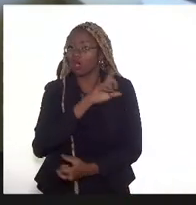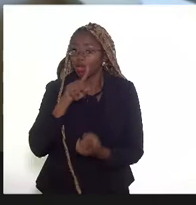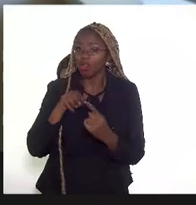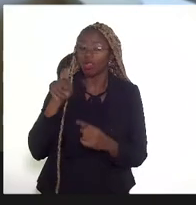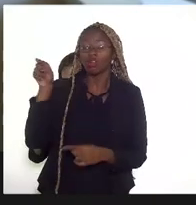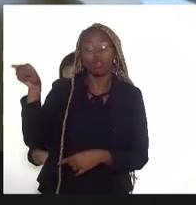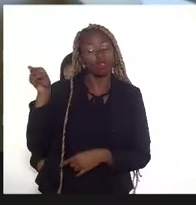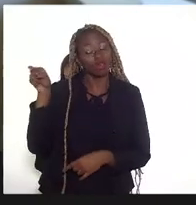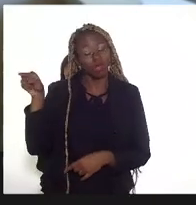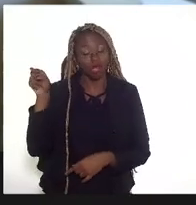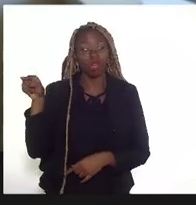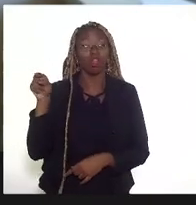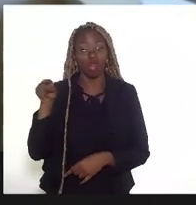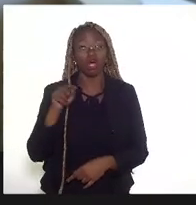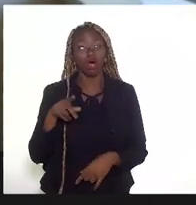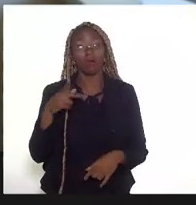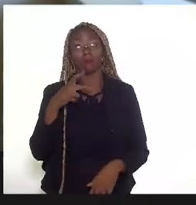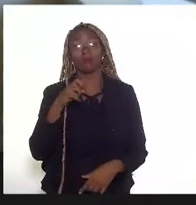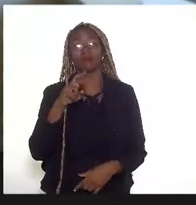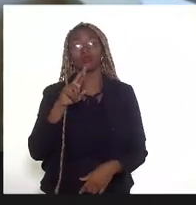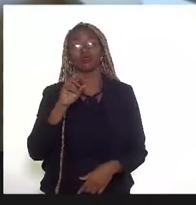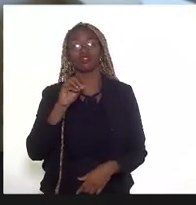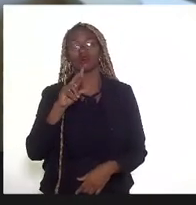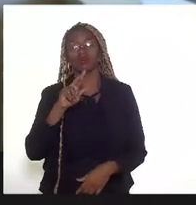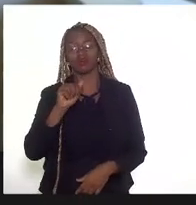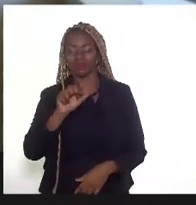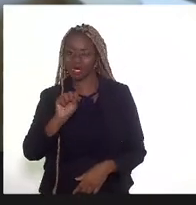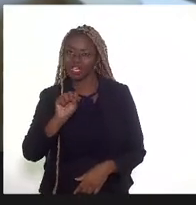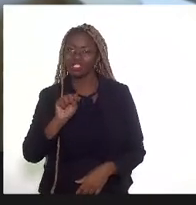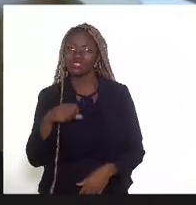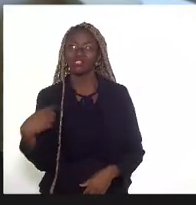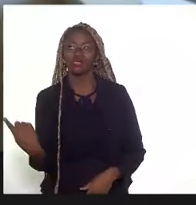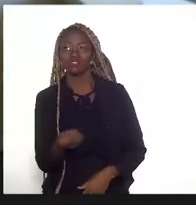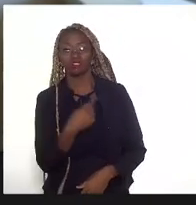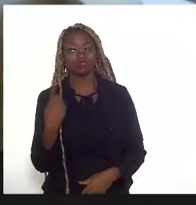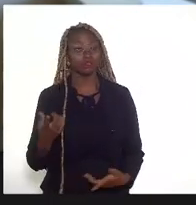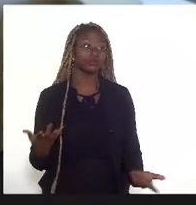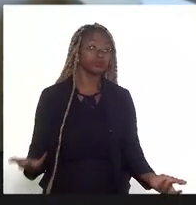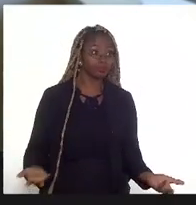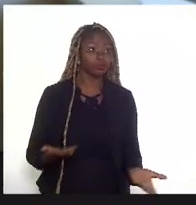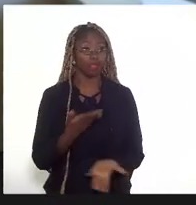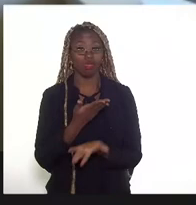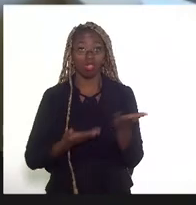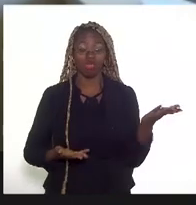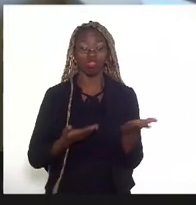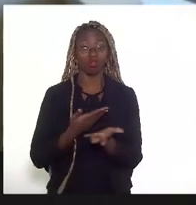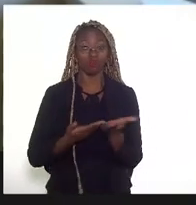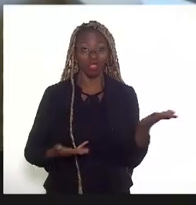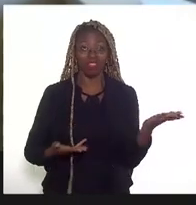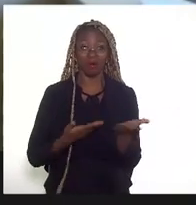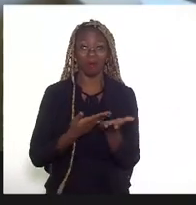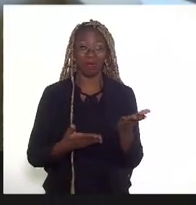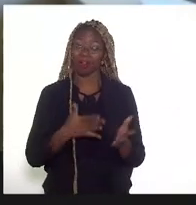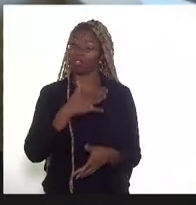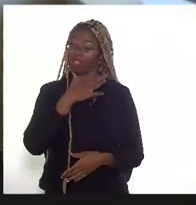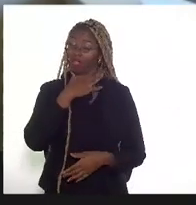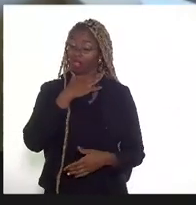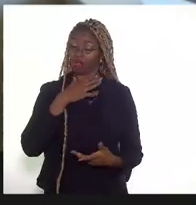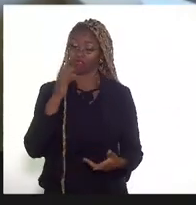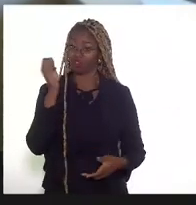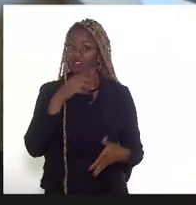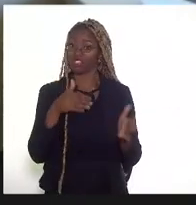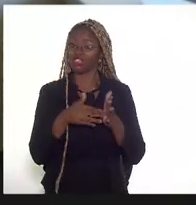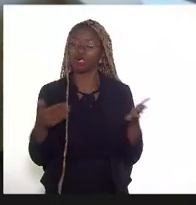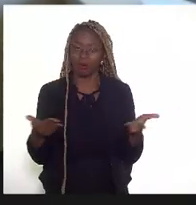exclusivamente à Petrobras e nós estamos amargando com os prejuízos gravíssimos até hoje.